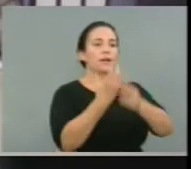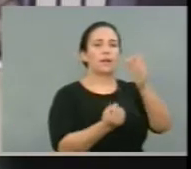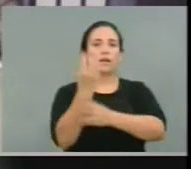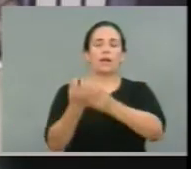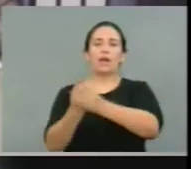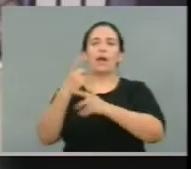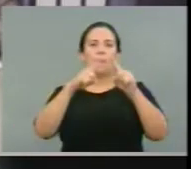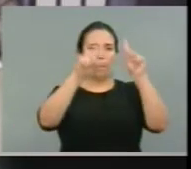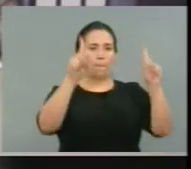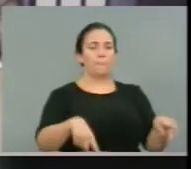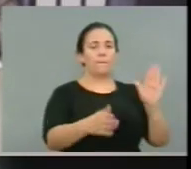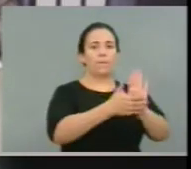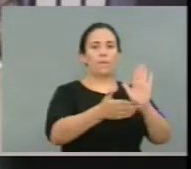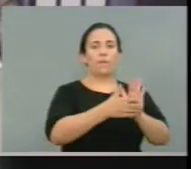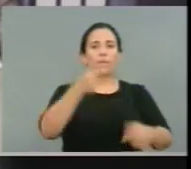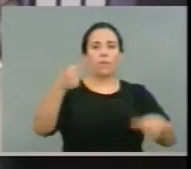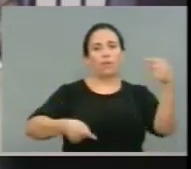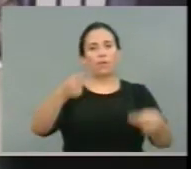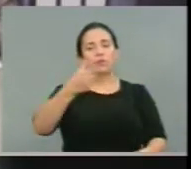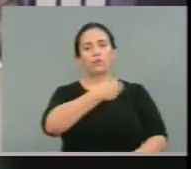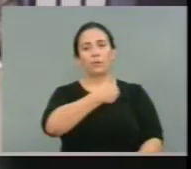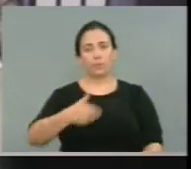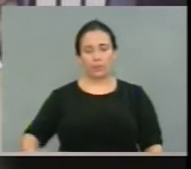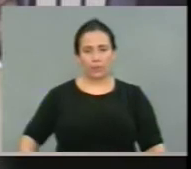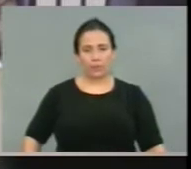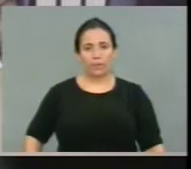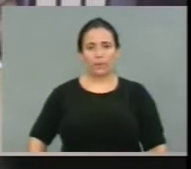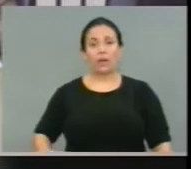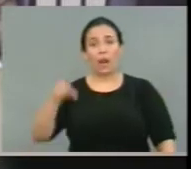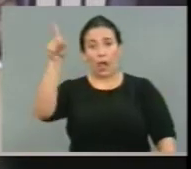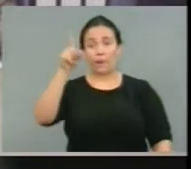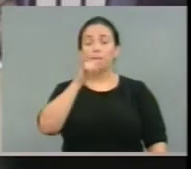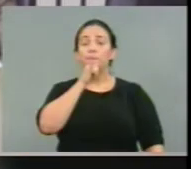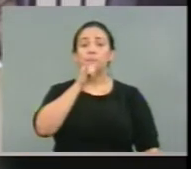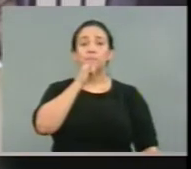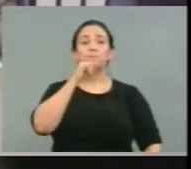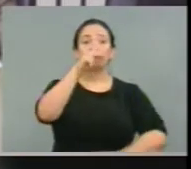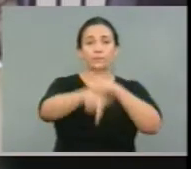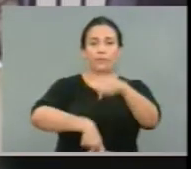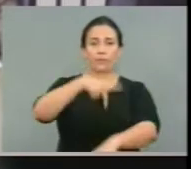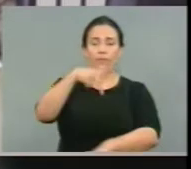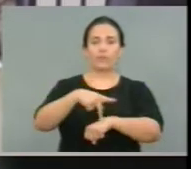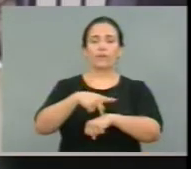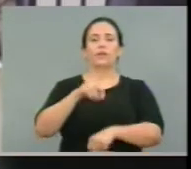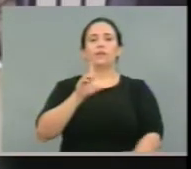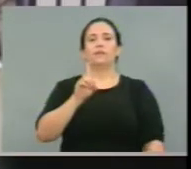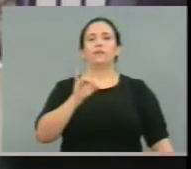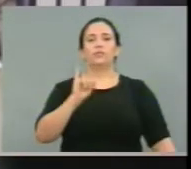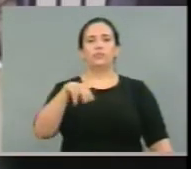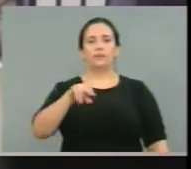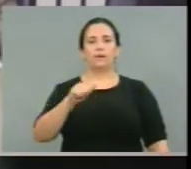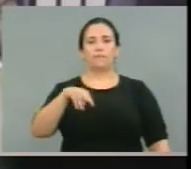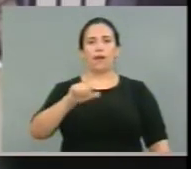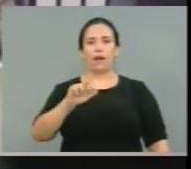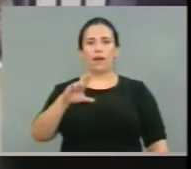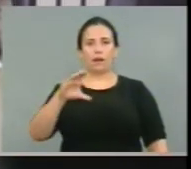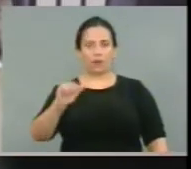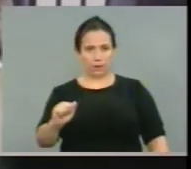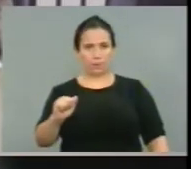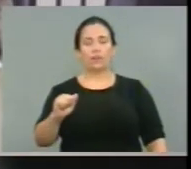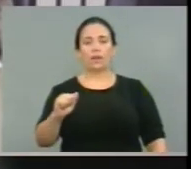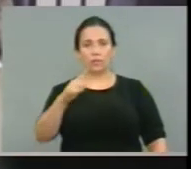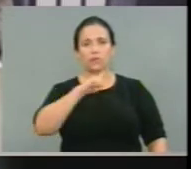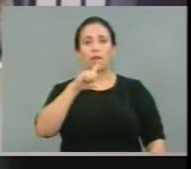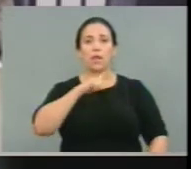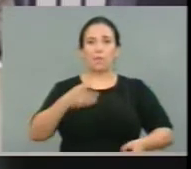muitos países do mundo estão diminuindo a repressão. Dinamarca está fechando presídio, Suécia está fechando presídio e o índice de